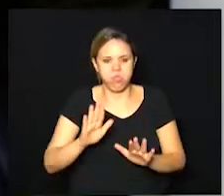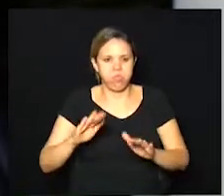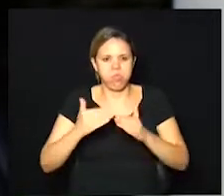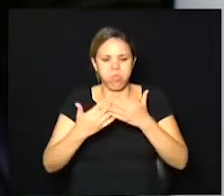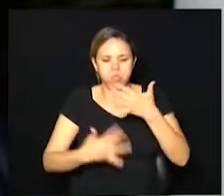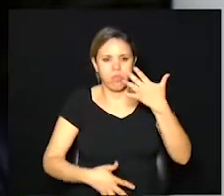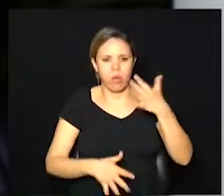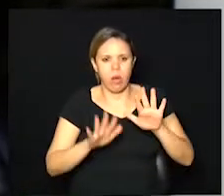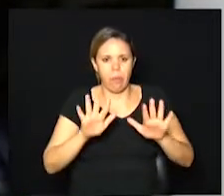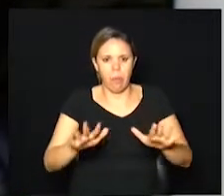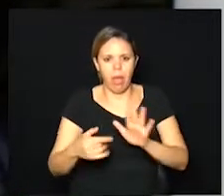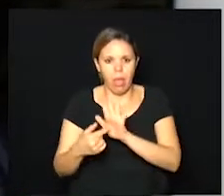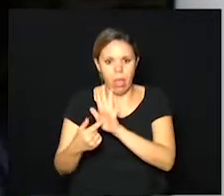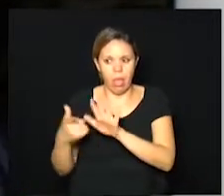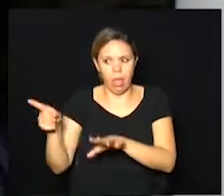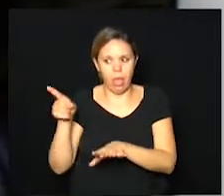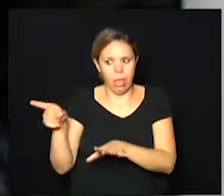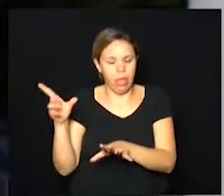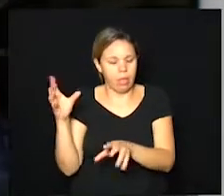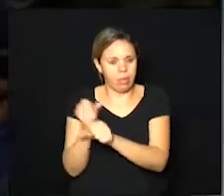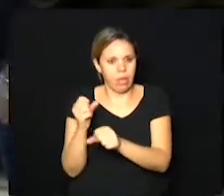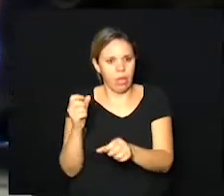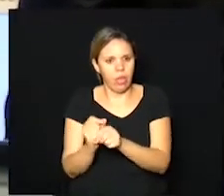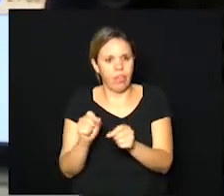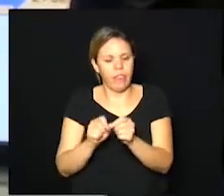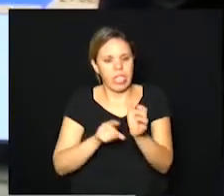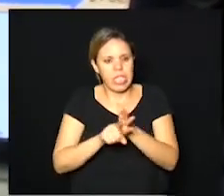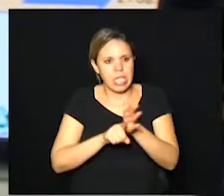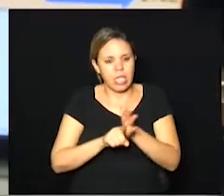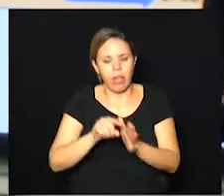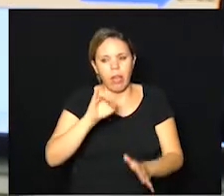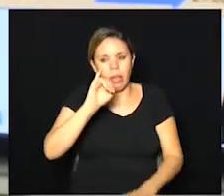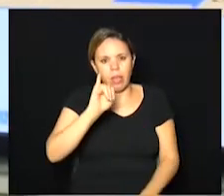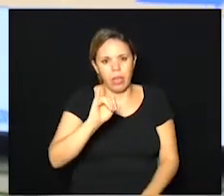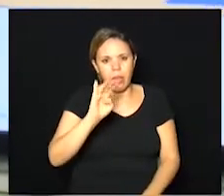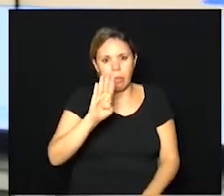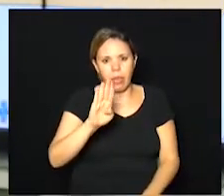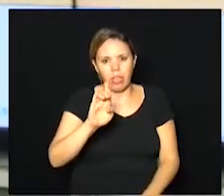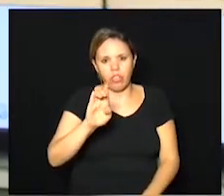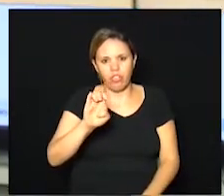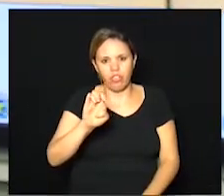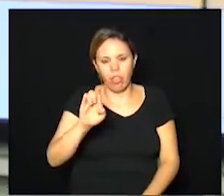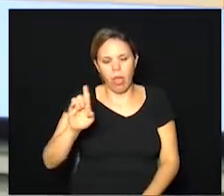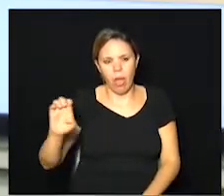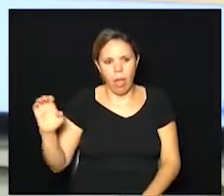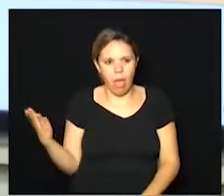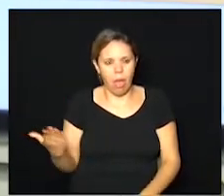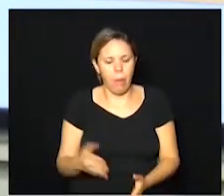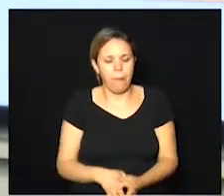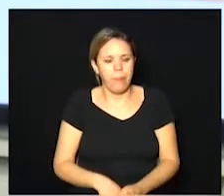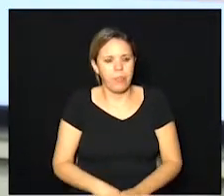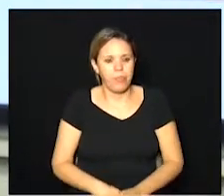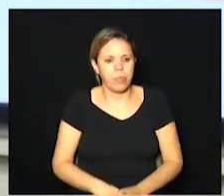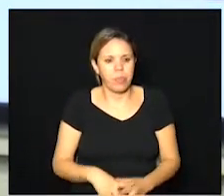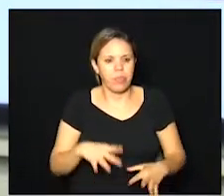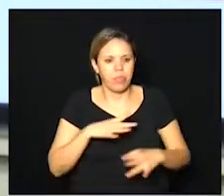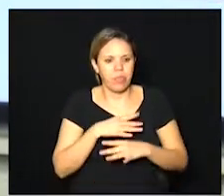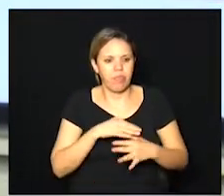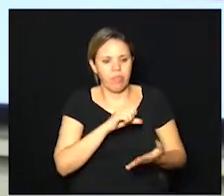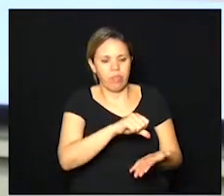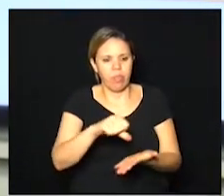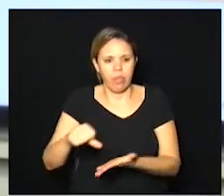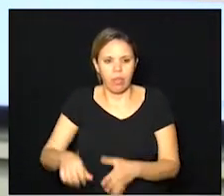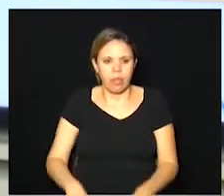este cálculo é feito pelos dados do IBGE é um dado censitário da cidade por região